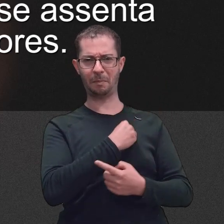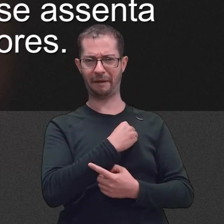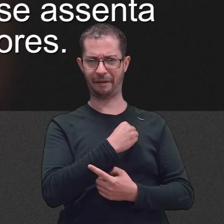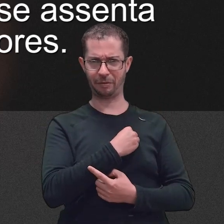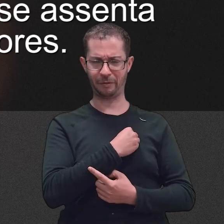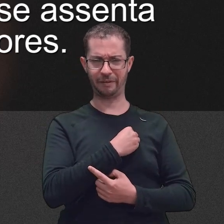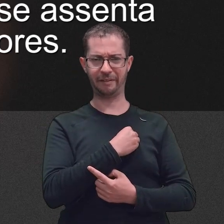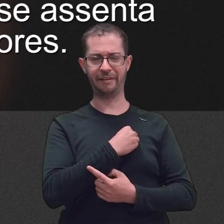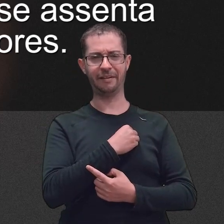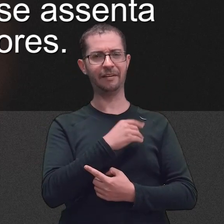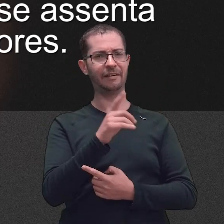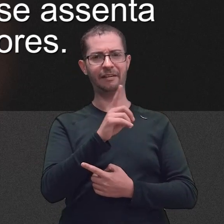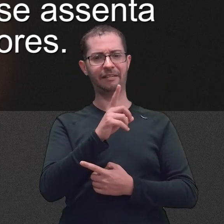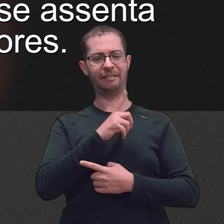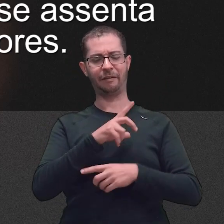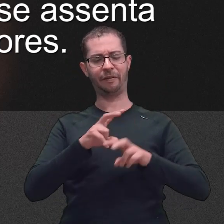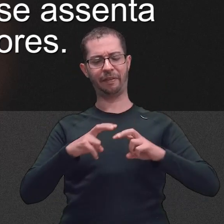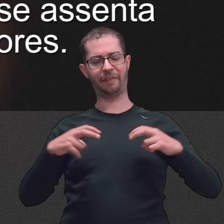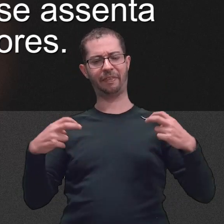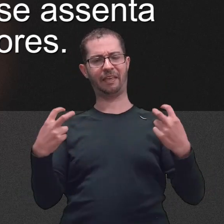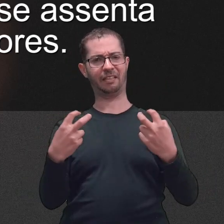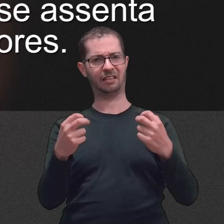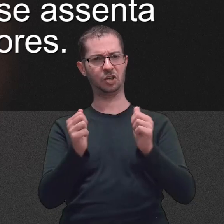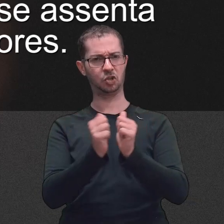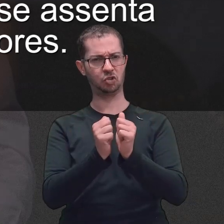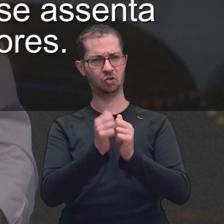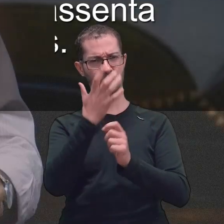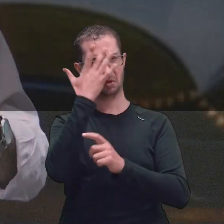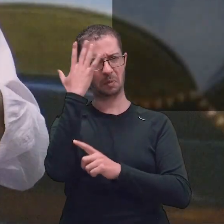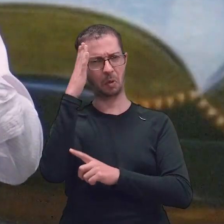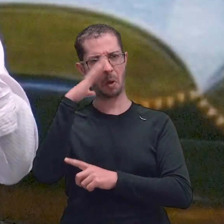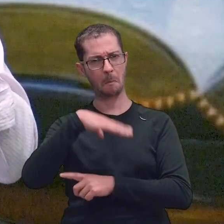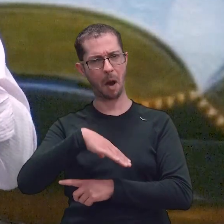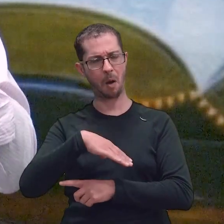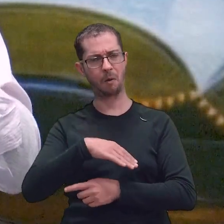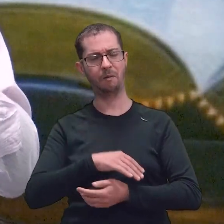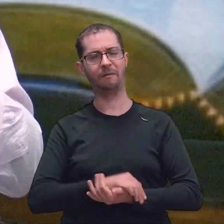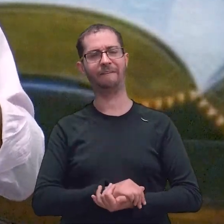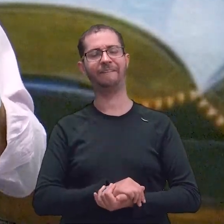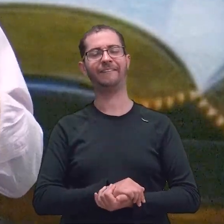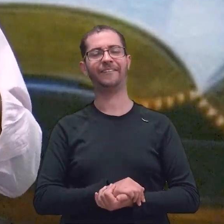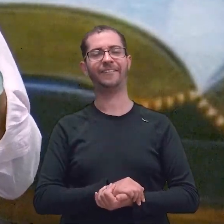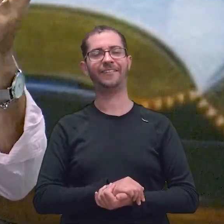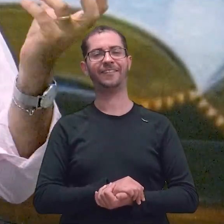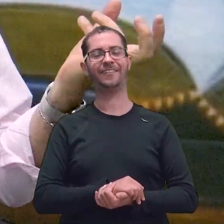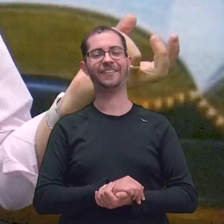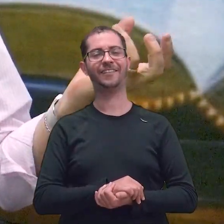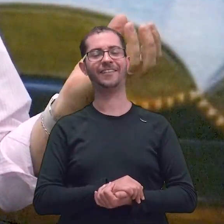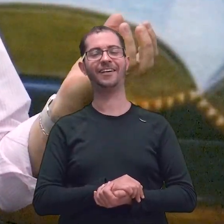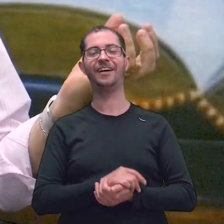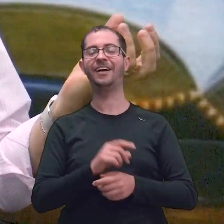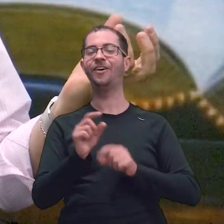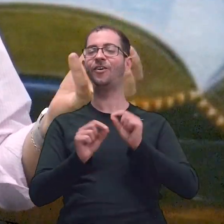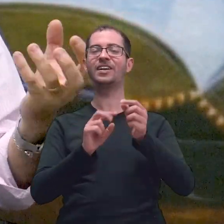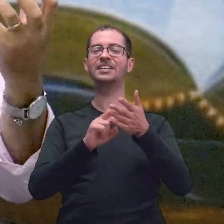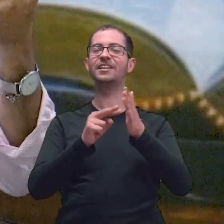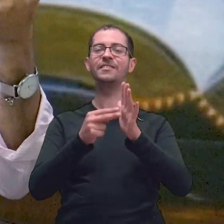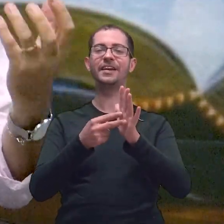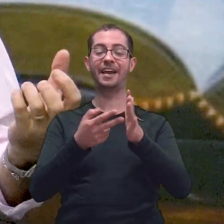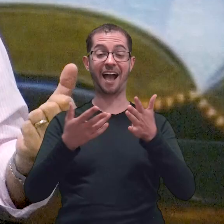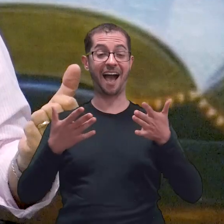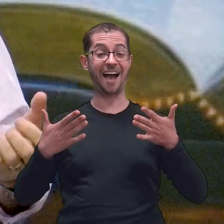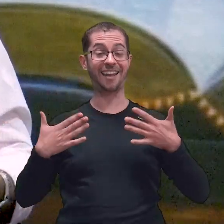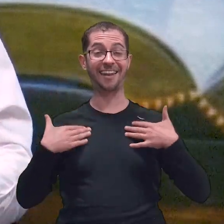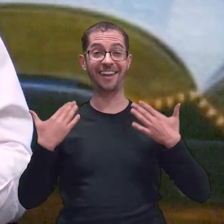não se assenta na roda dos escarnecedores. O que essa palavra bem-aventurado diz? É